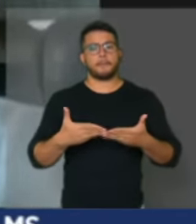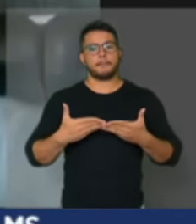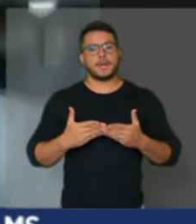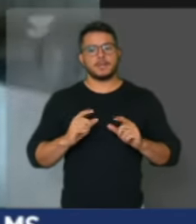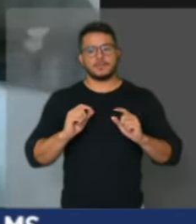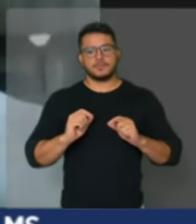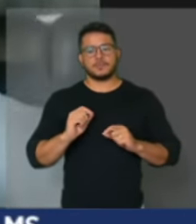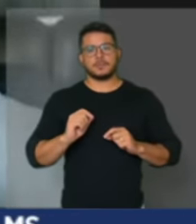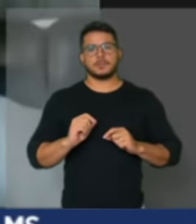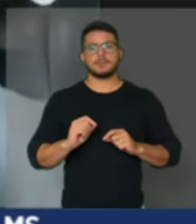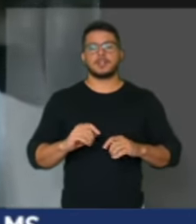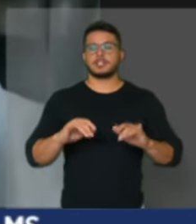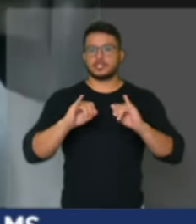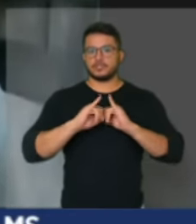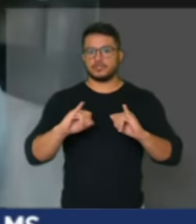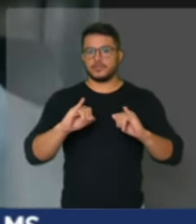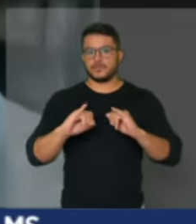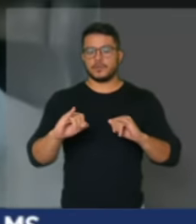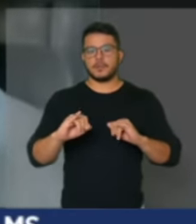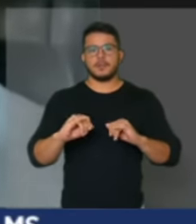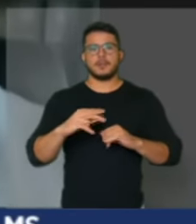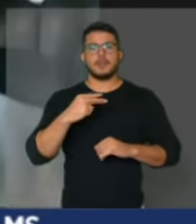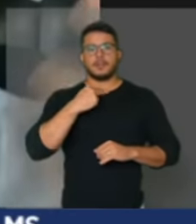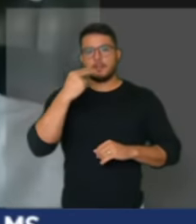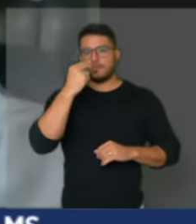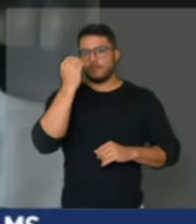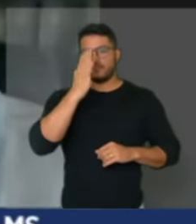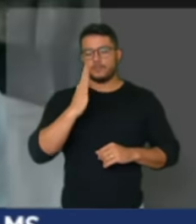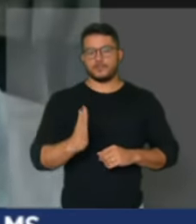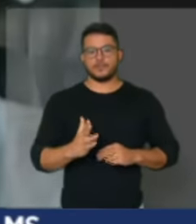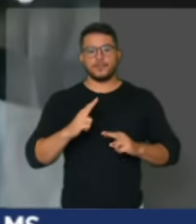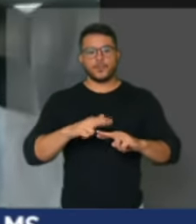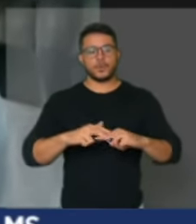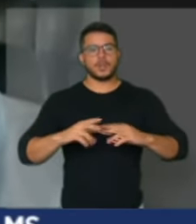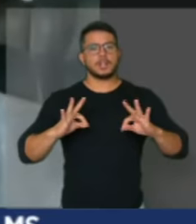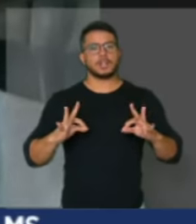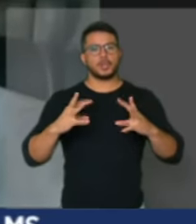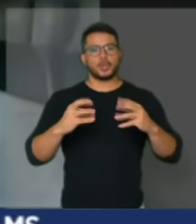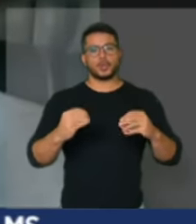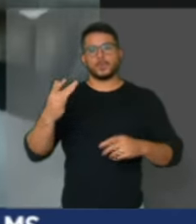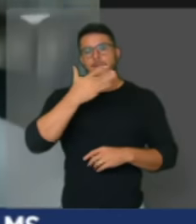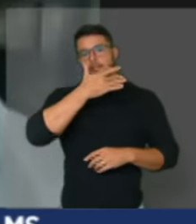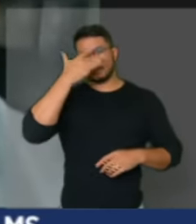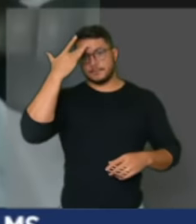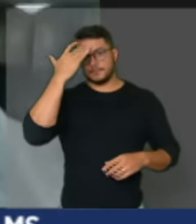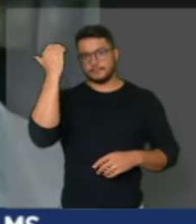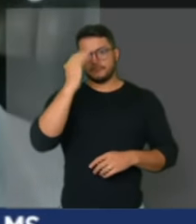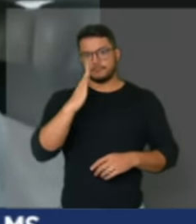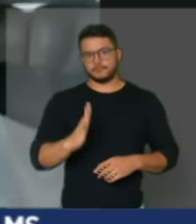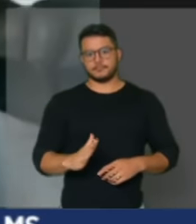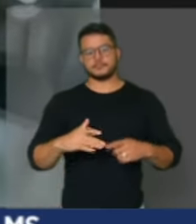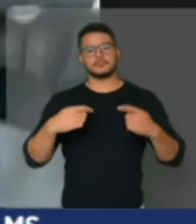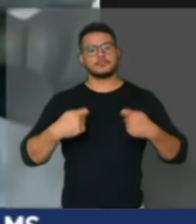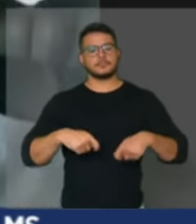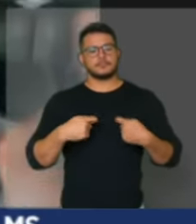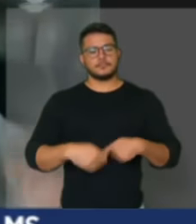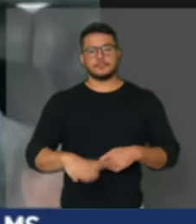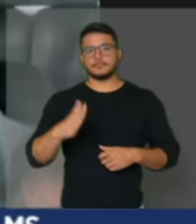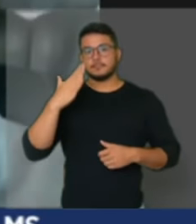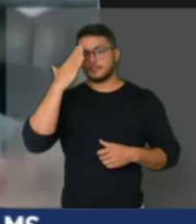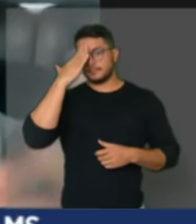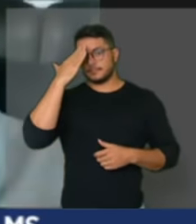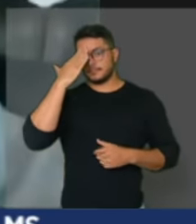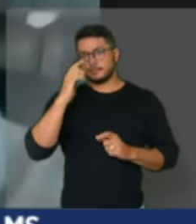repercutido na voz do Brasil para que todos os brasileiros e as brasileiras saibam que, enquanto a